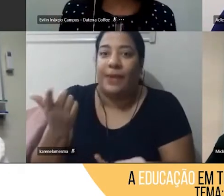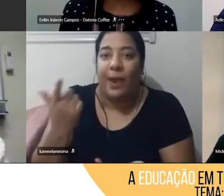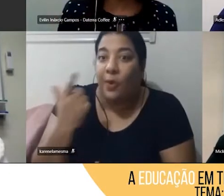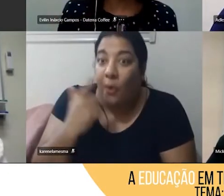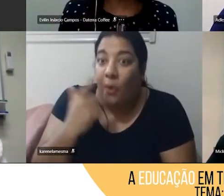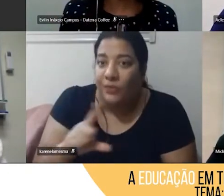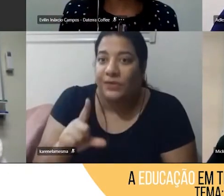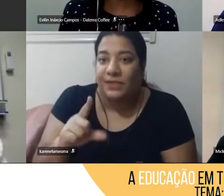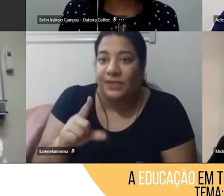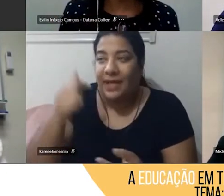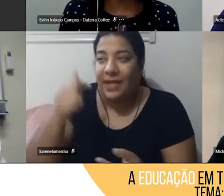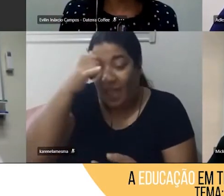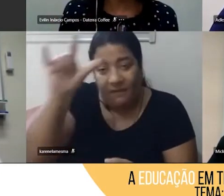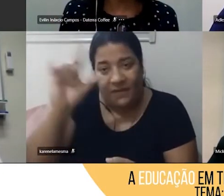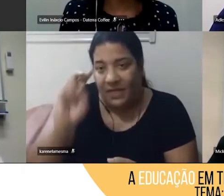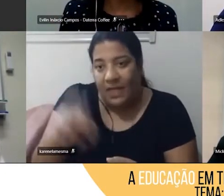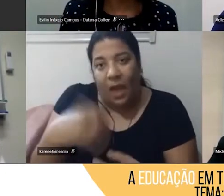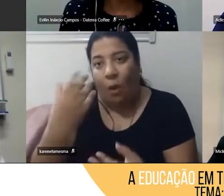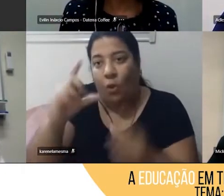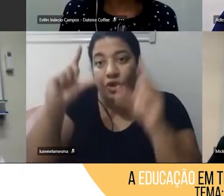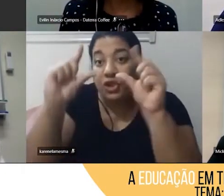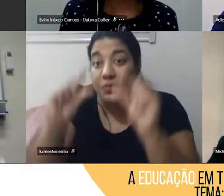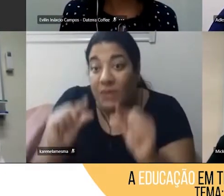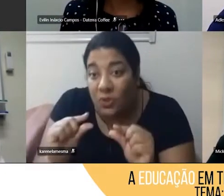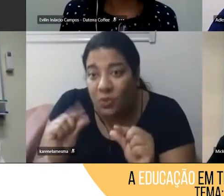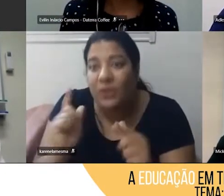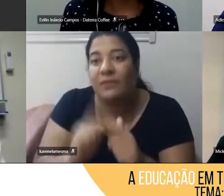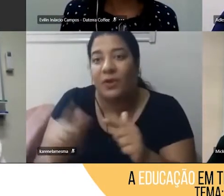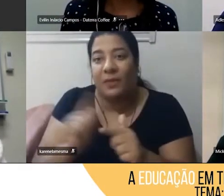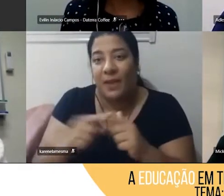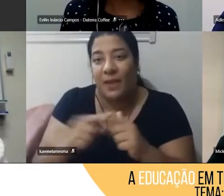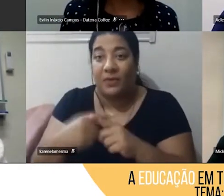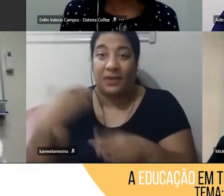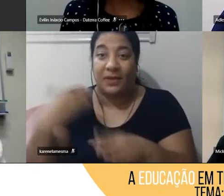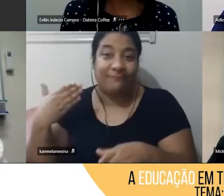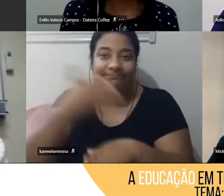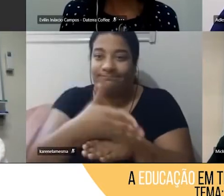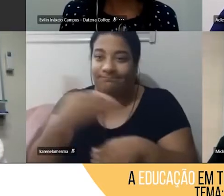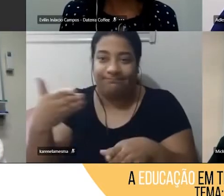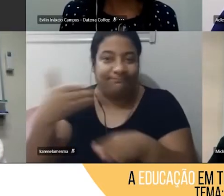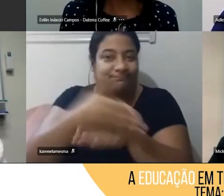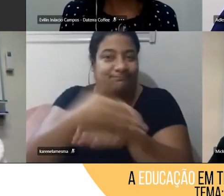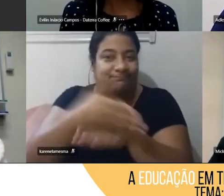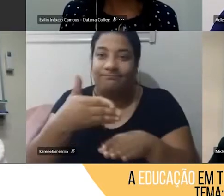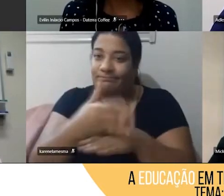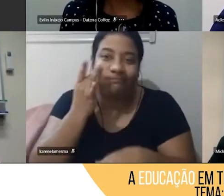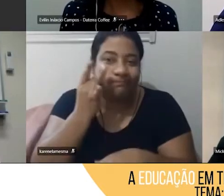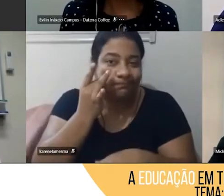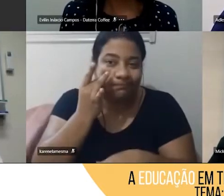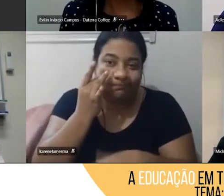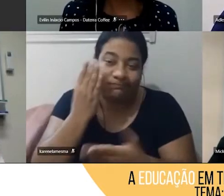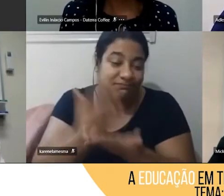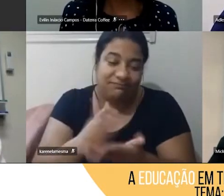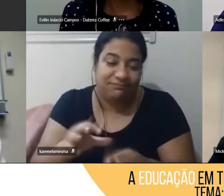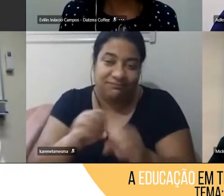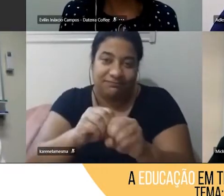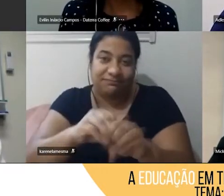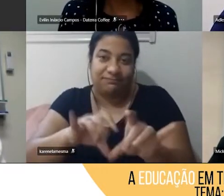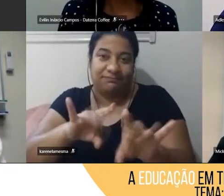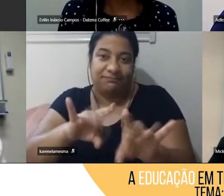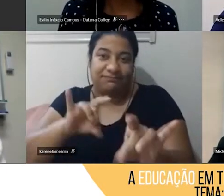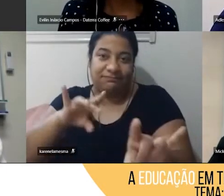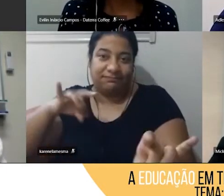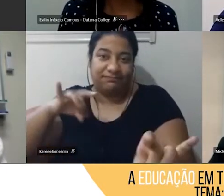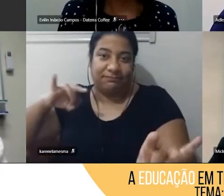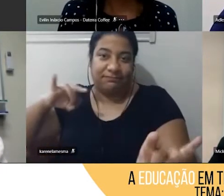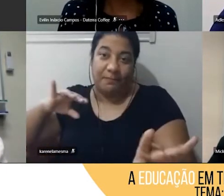danos desse, dessa não frequência à escola, né, desse ensino remoto ou quem conseguiu fazer o